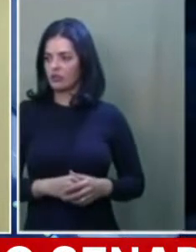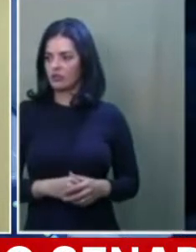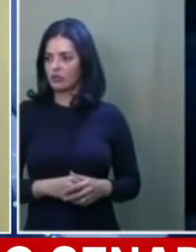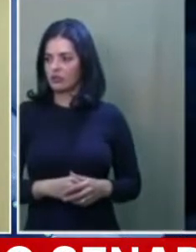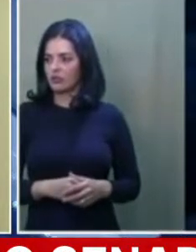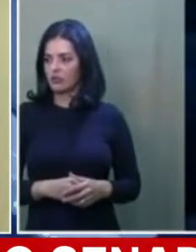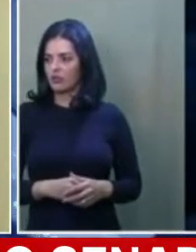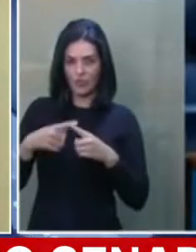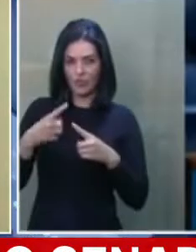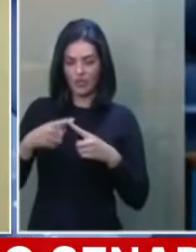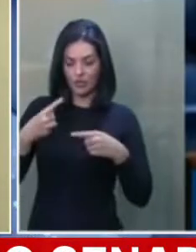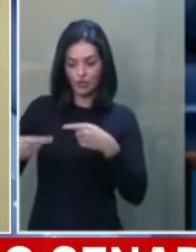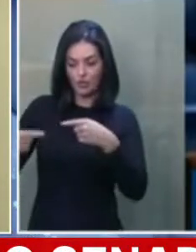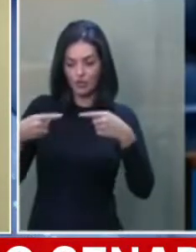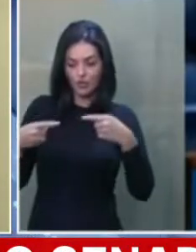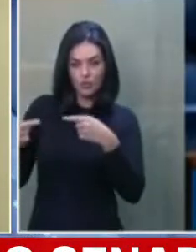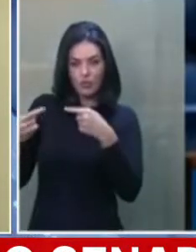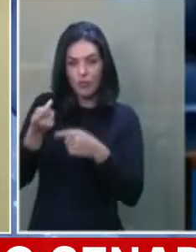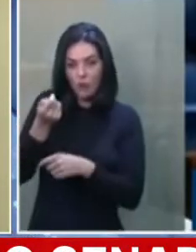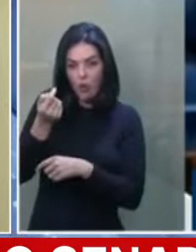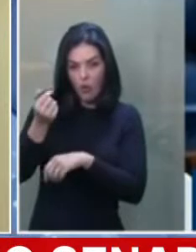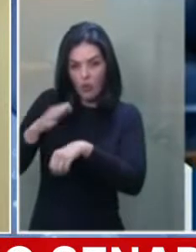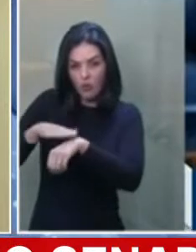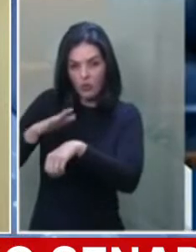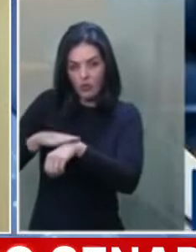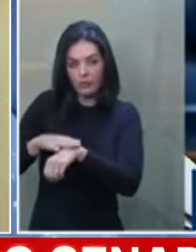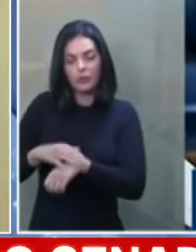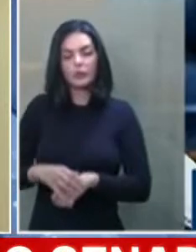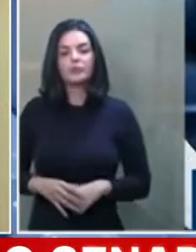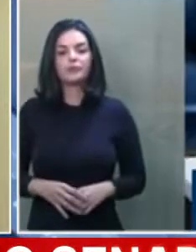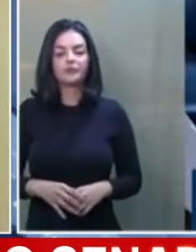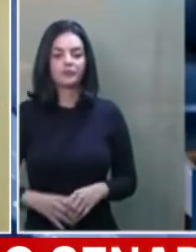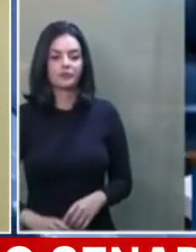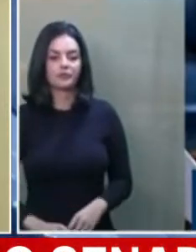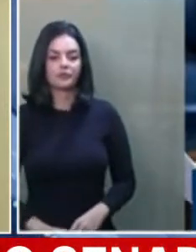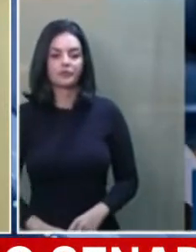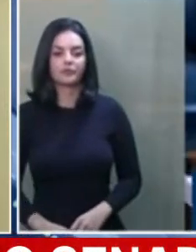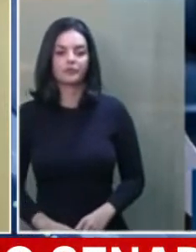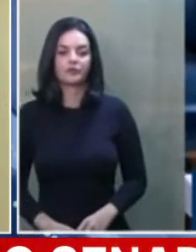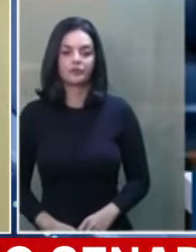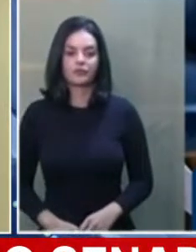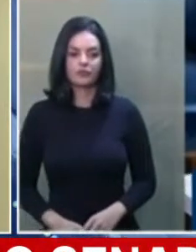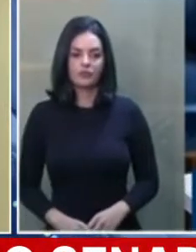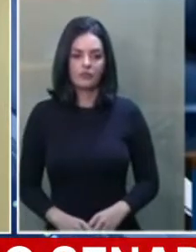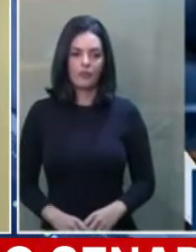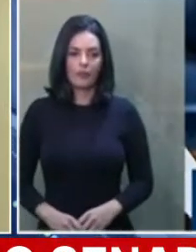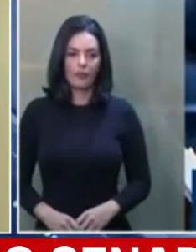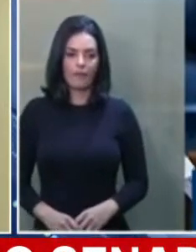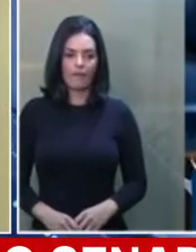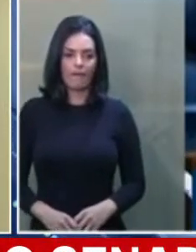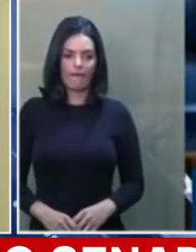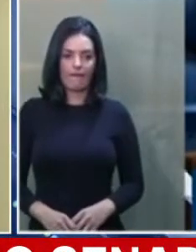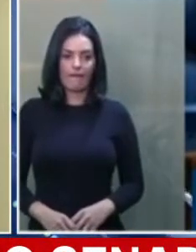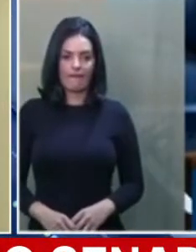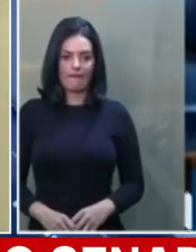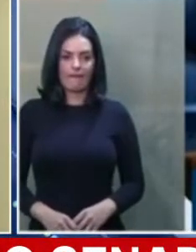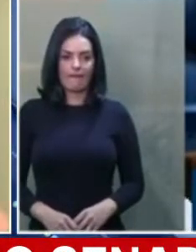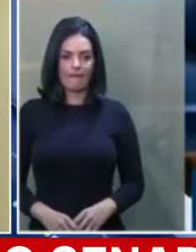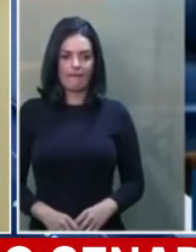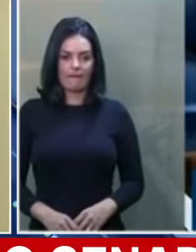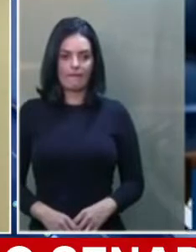Enquanto que o recurso que estava sendo disponibilizado acabou sendo destinado para a